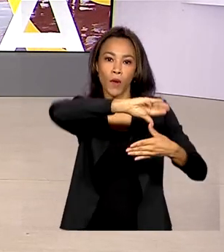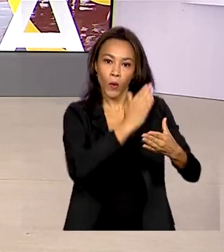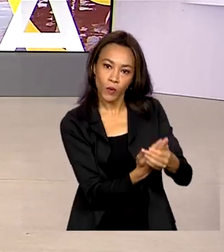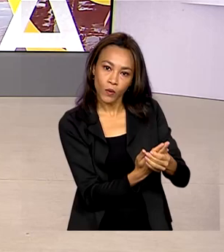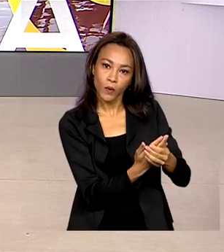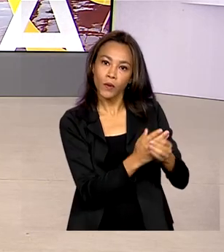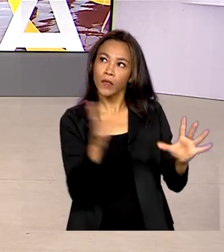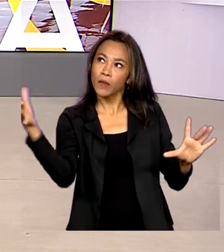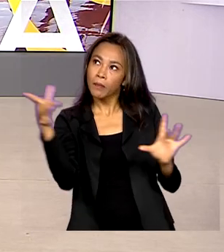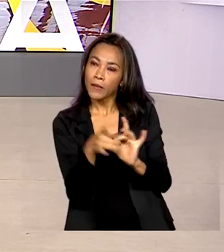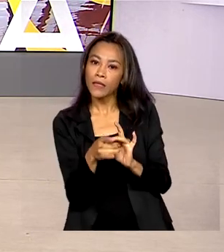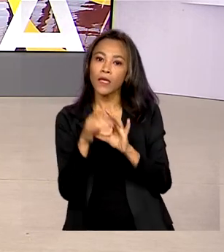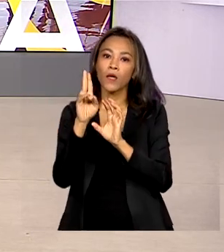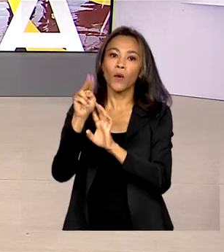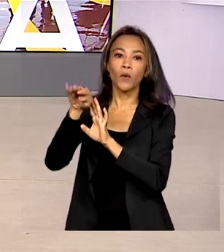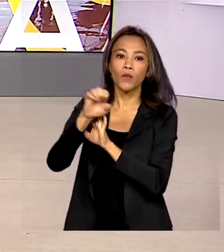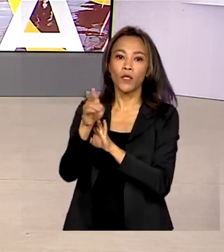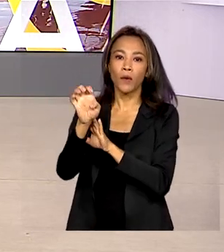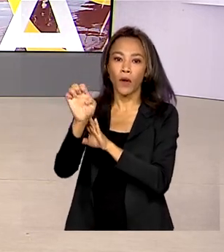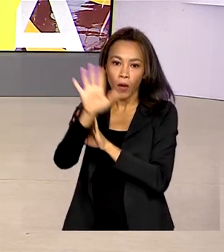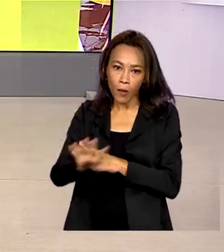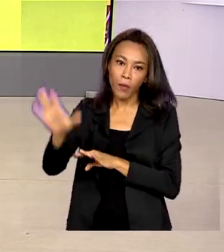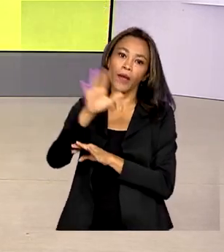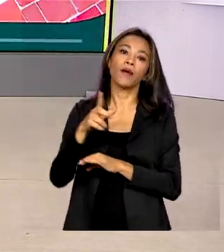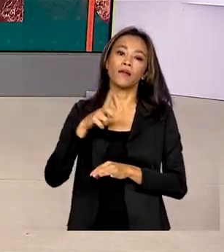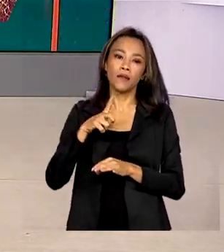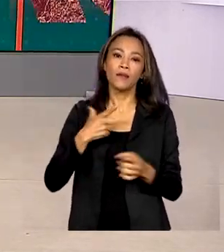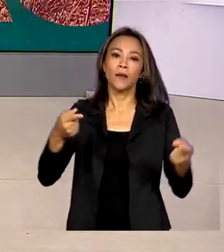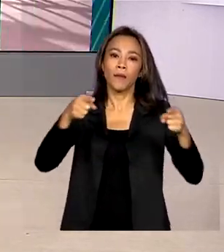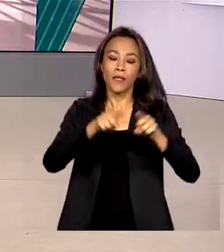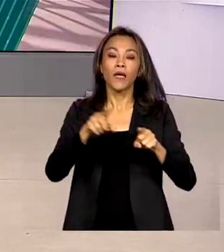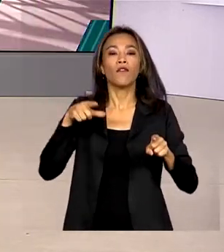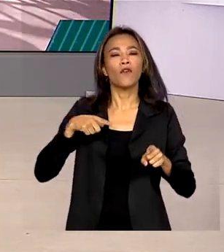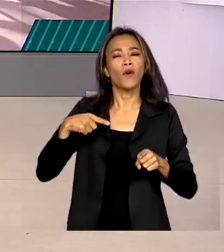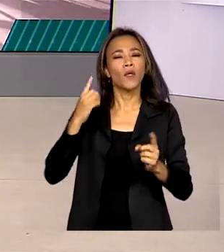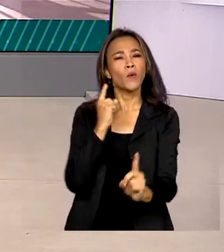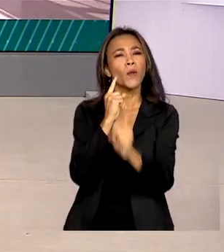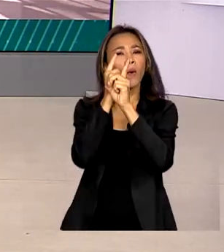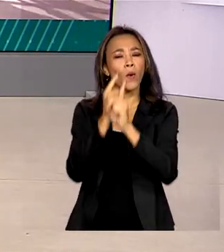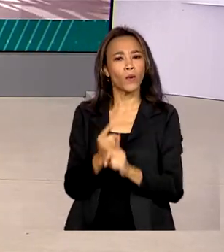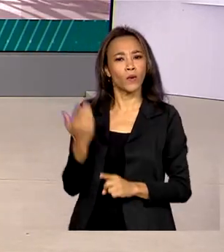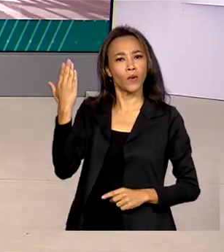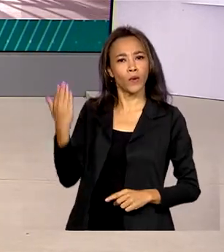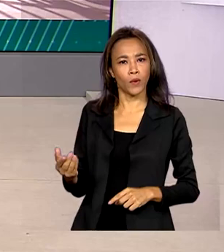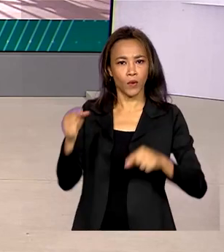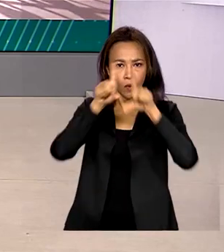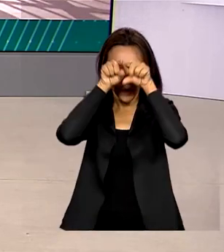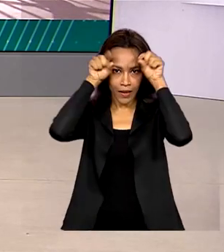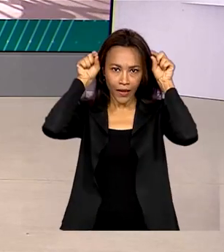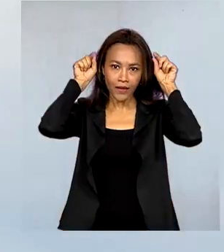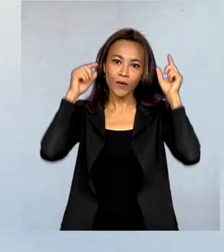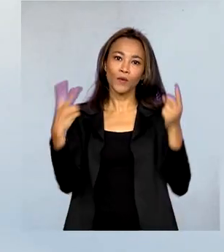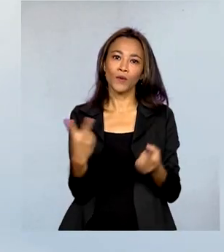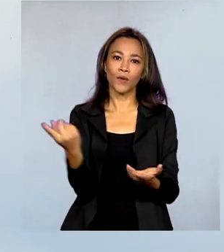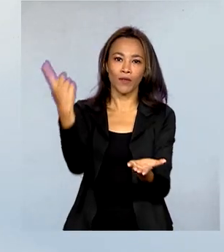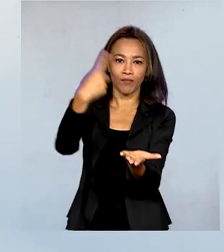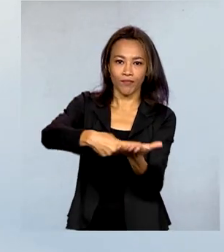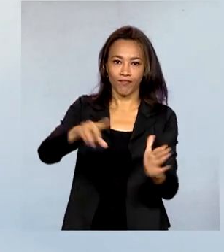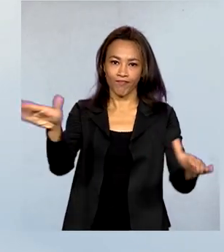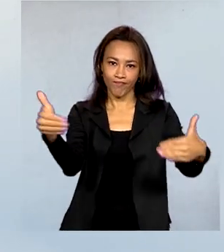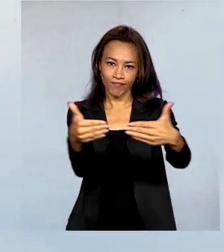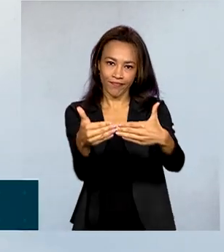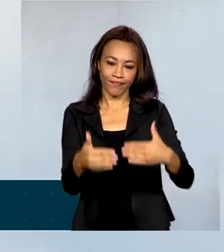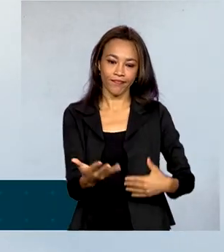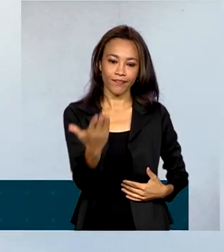ambas as partes. A declaração foi durante o encontro com o chanceler da Grécia, quando os dois países firmaram acordos. Uma